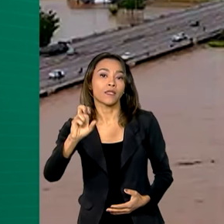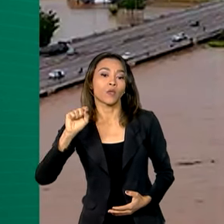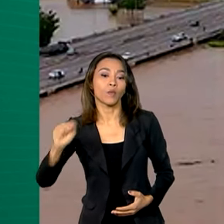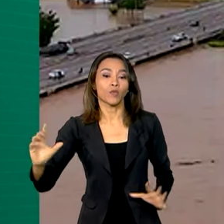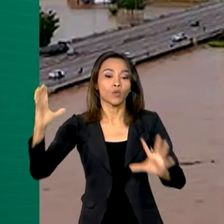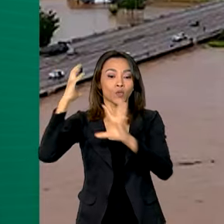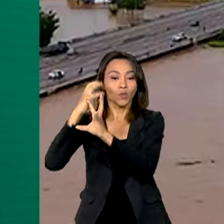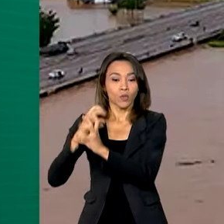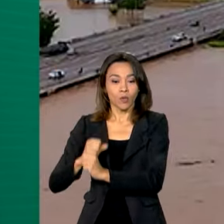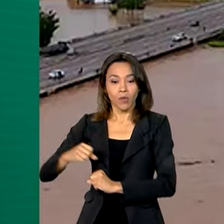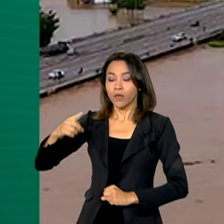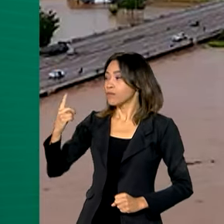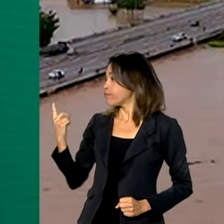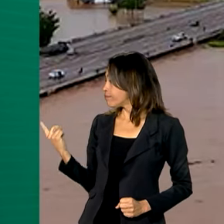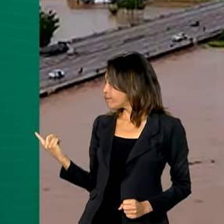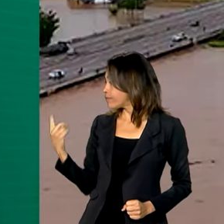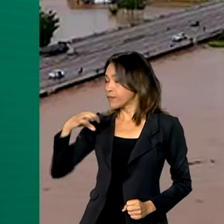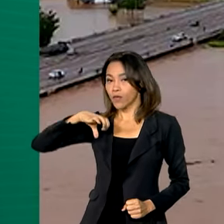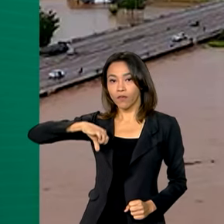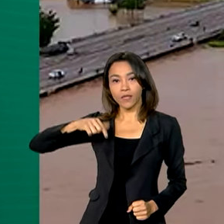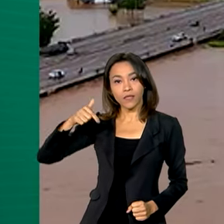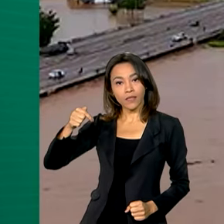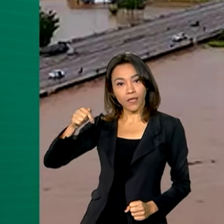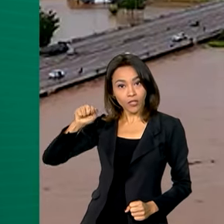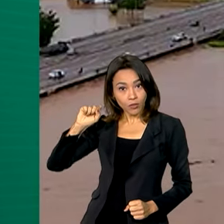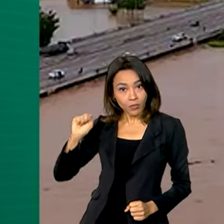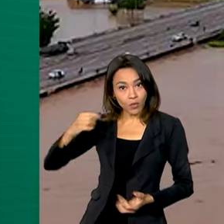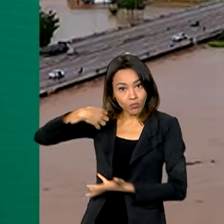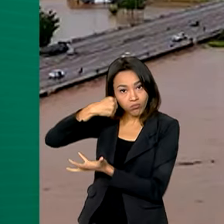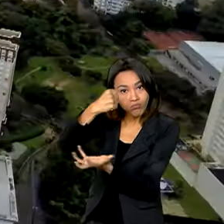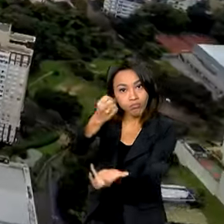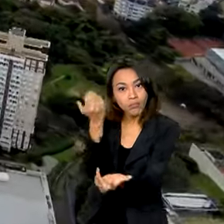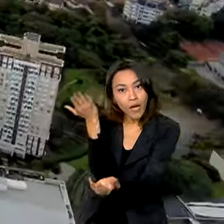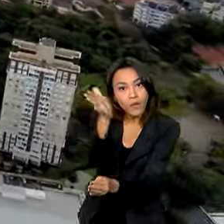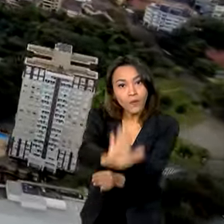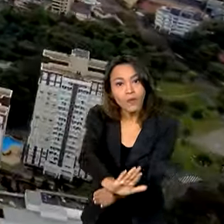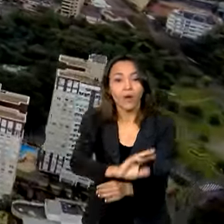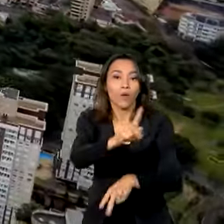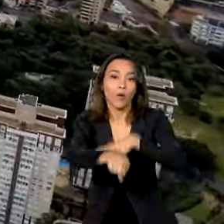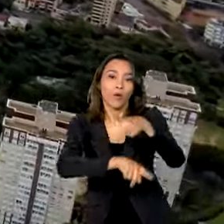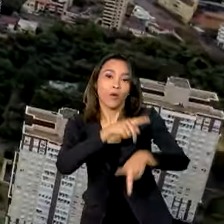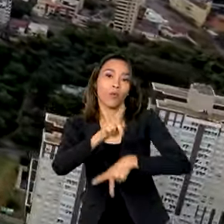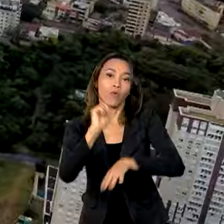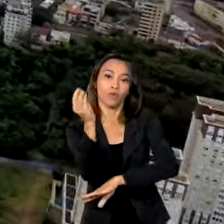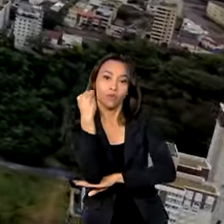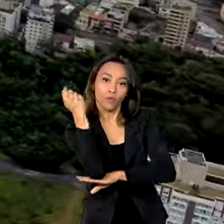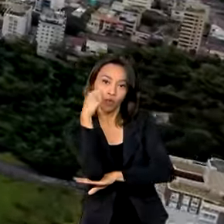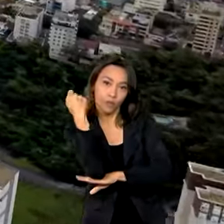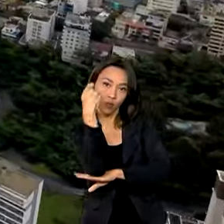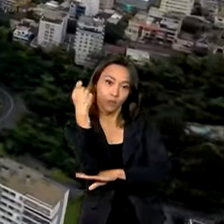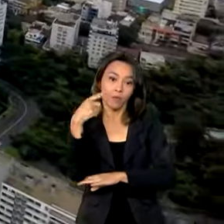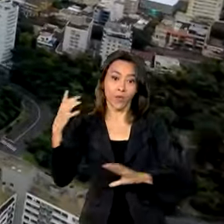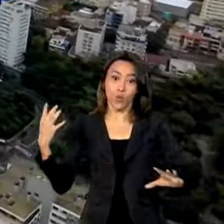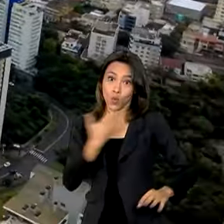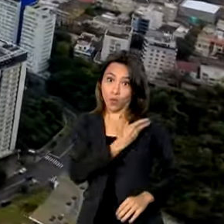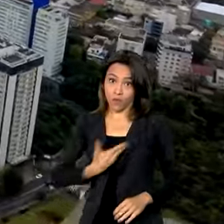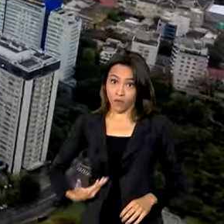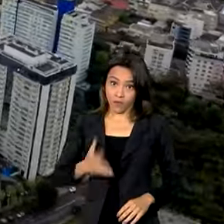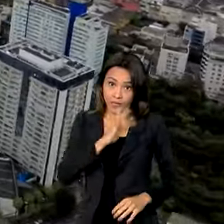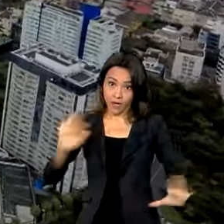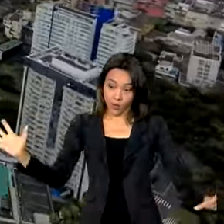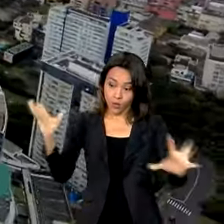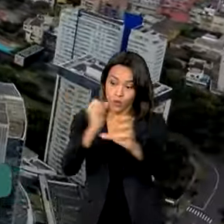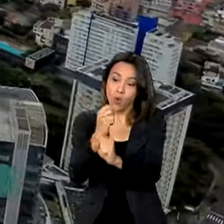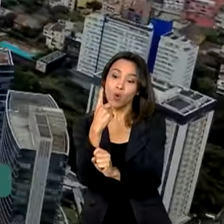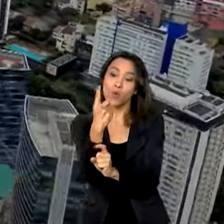97 mil kits com comidas para socorrer os gaúchos. O governo federal já contabilizou quase 1 bilhão e